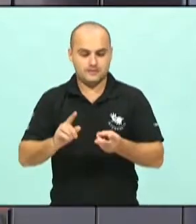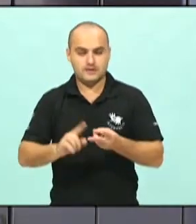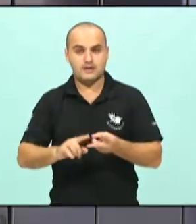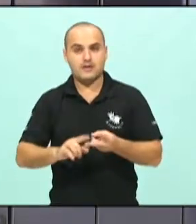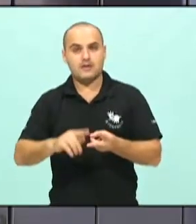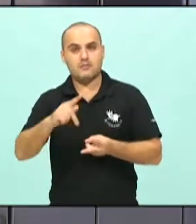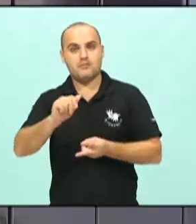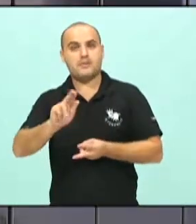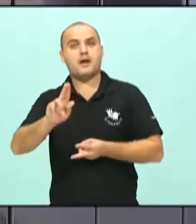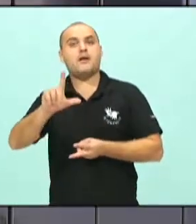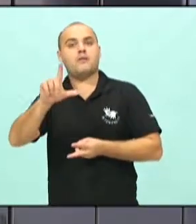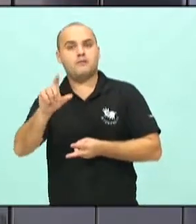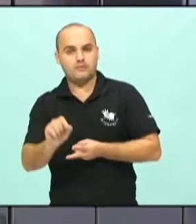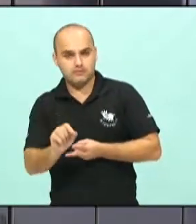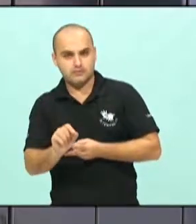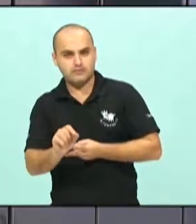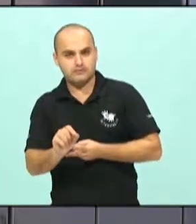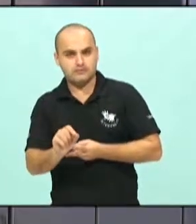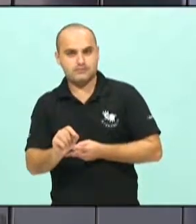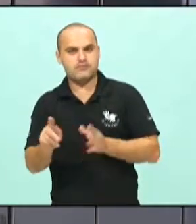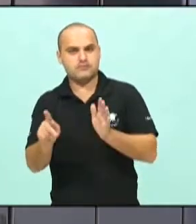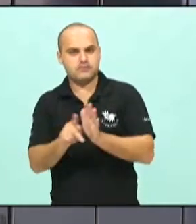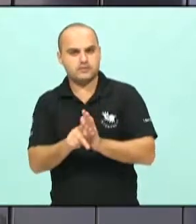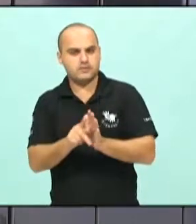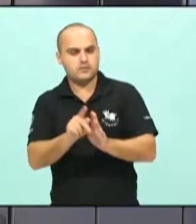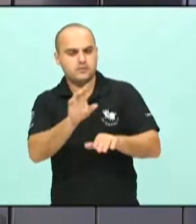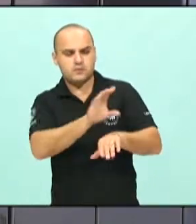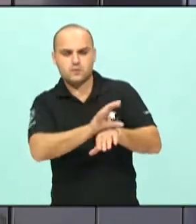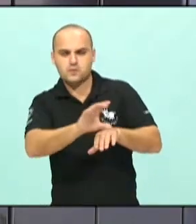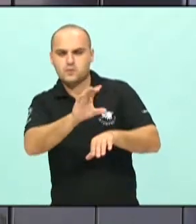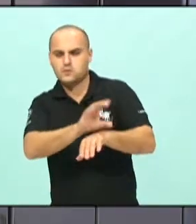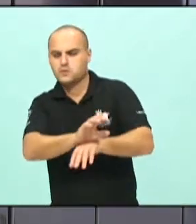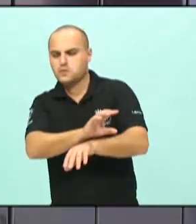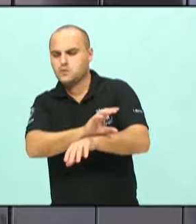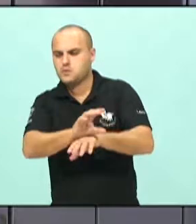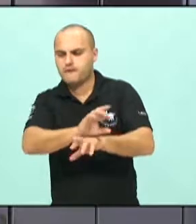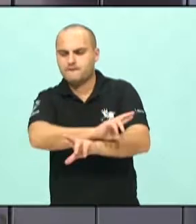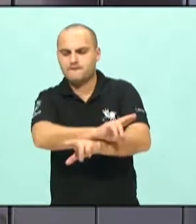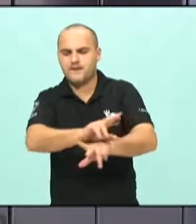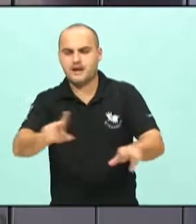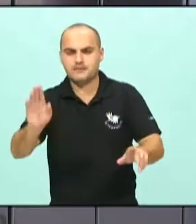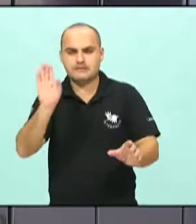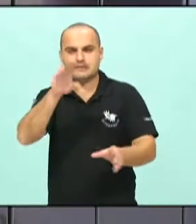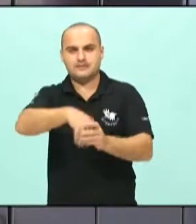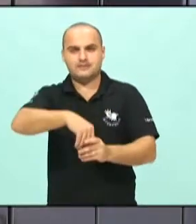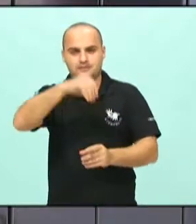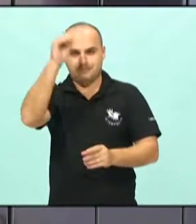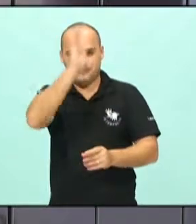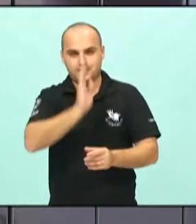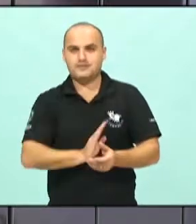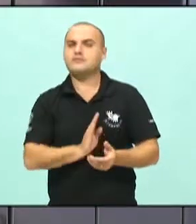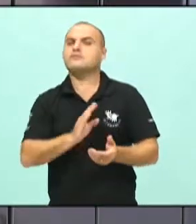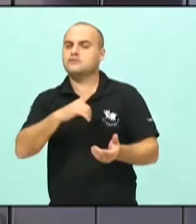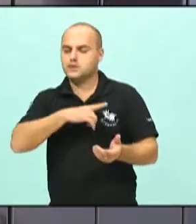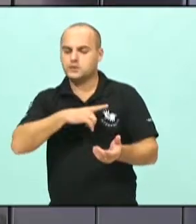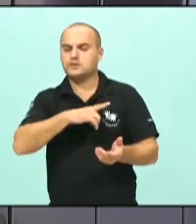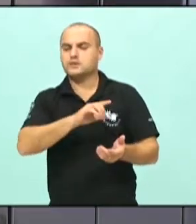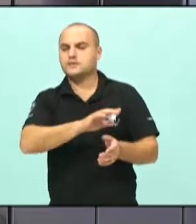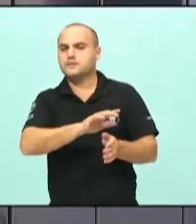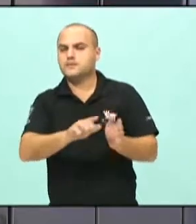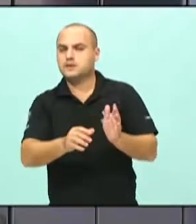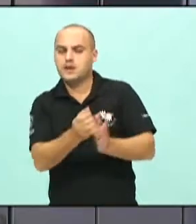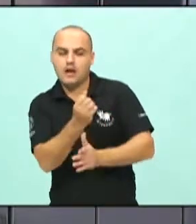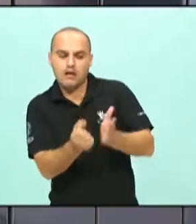tem realizado diversos cursos de formação de lideranças no país inteiro. Esses movimentos conseguiram,